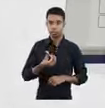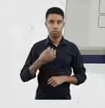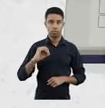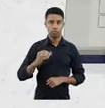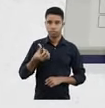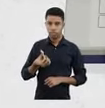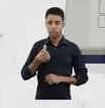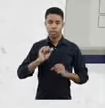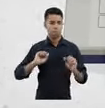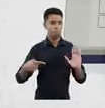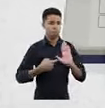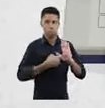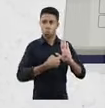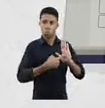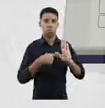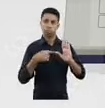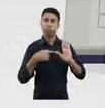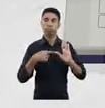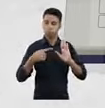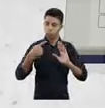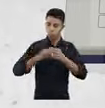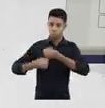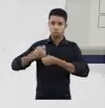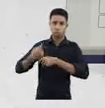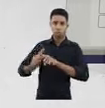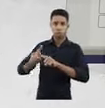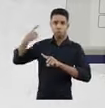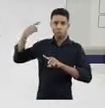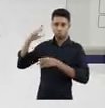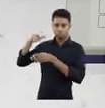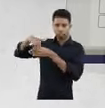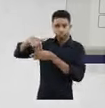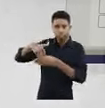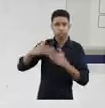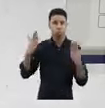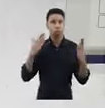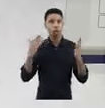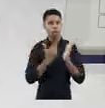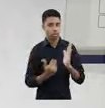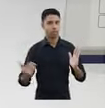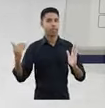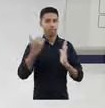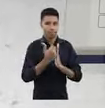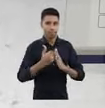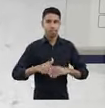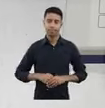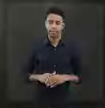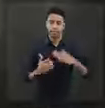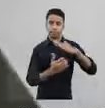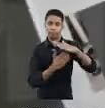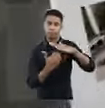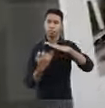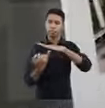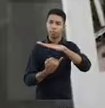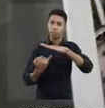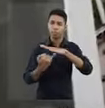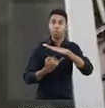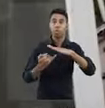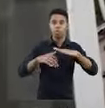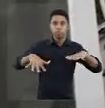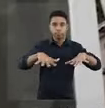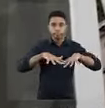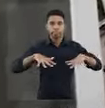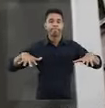.606 denúncias, um aumento expressivo em relação aos pleitos anteriores. Voz em off. Dados em tela. ...empresas e